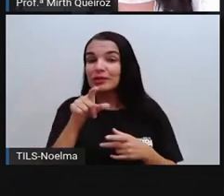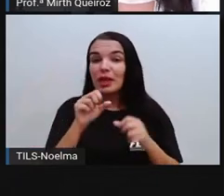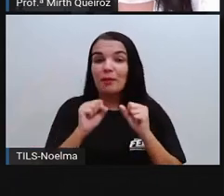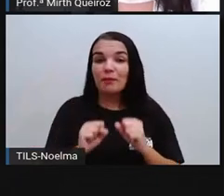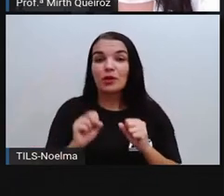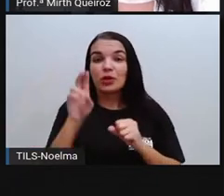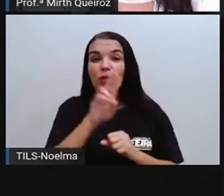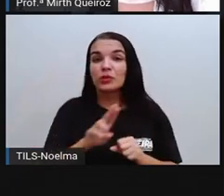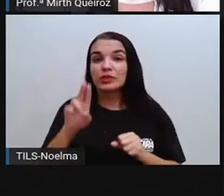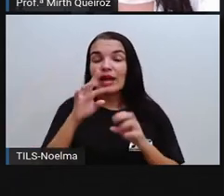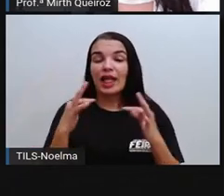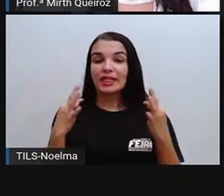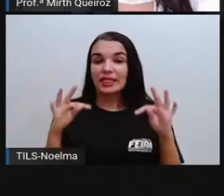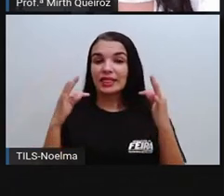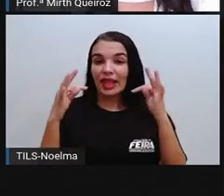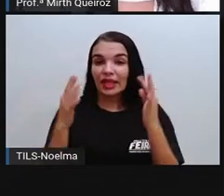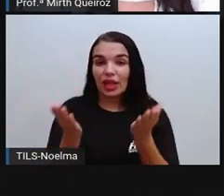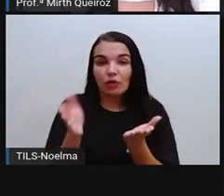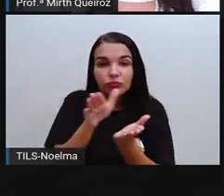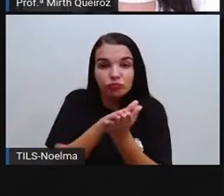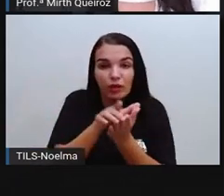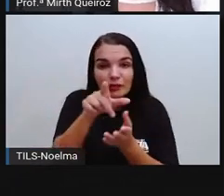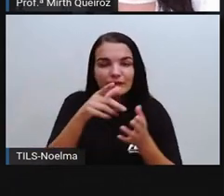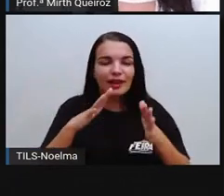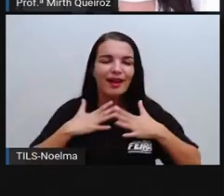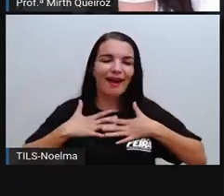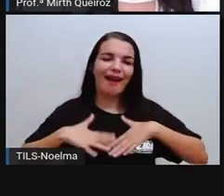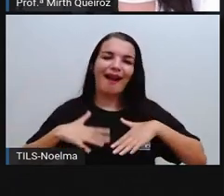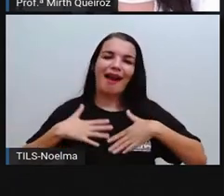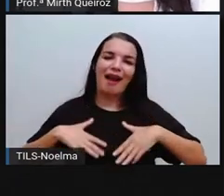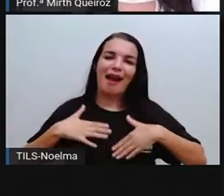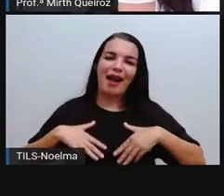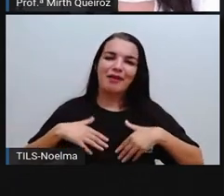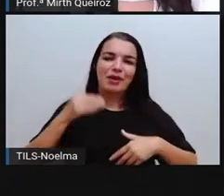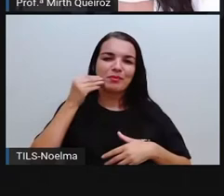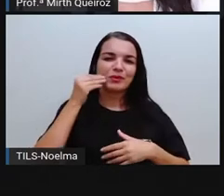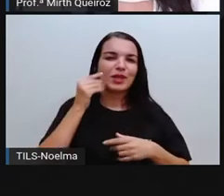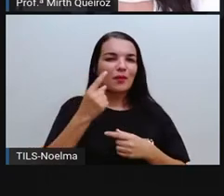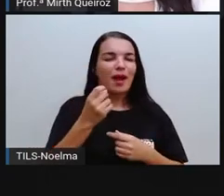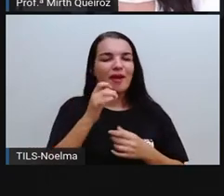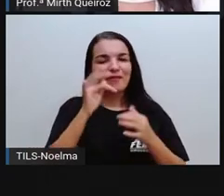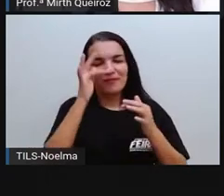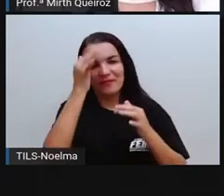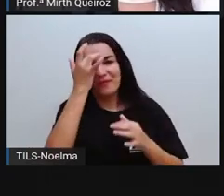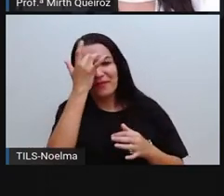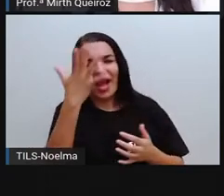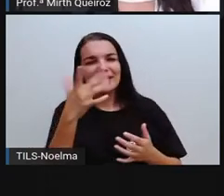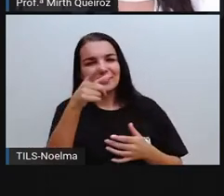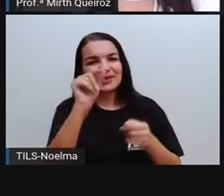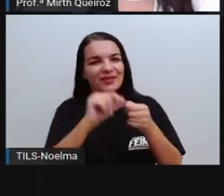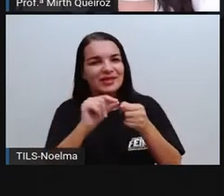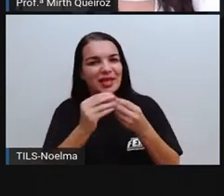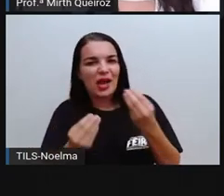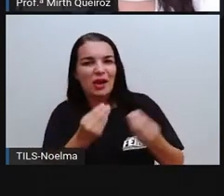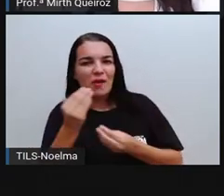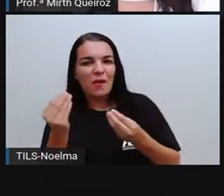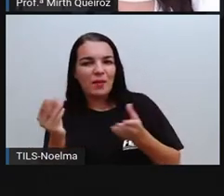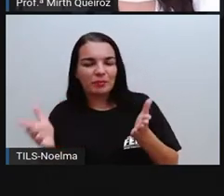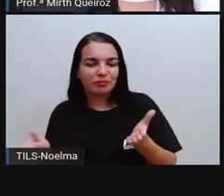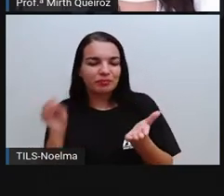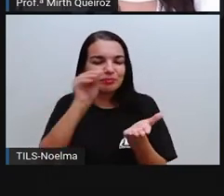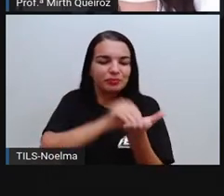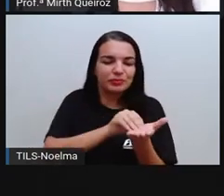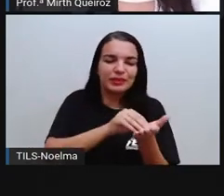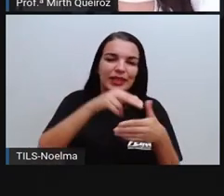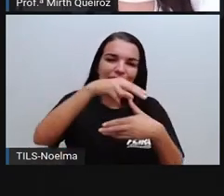utilizando a técnica de xilografura, eu já vou tranquilizar vocês e mostrar uma técnica bem fácil. E são